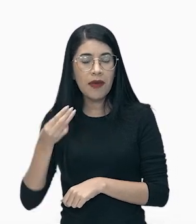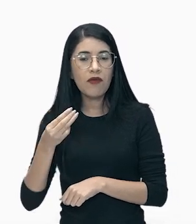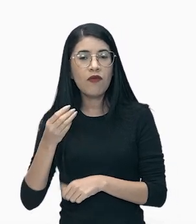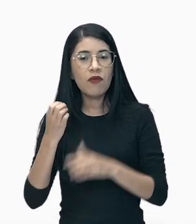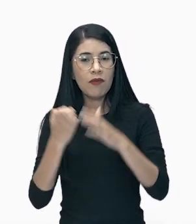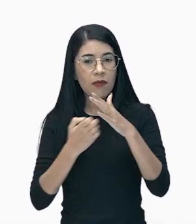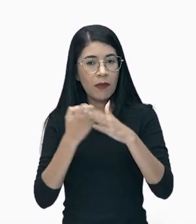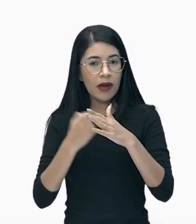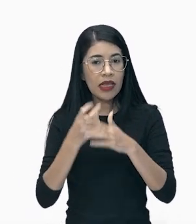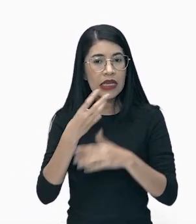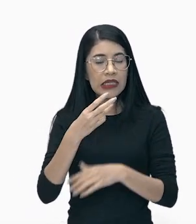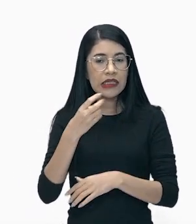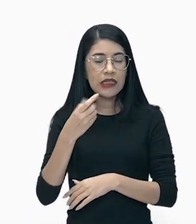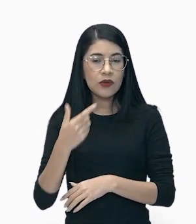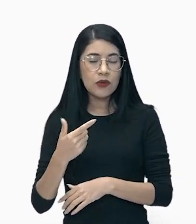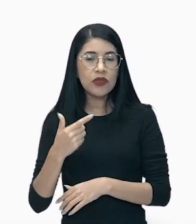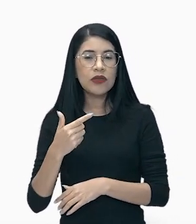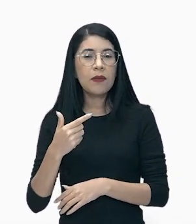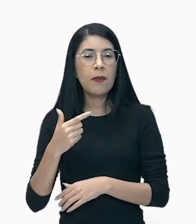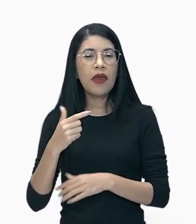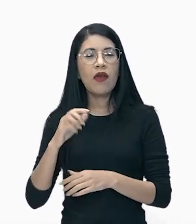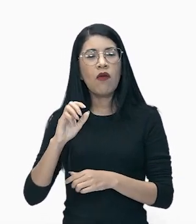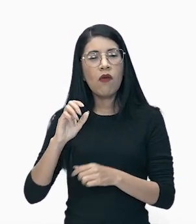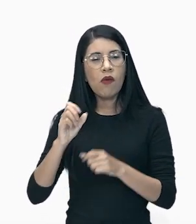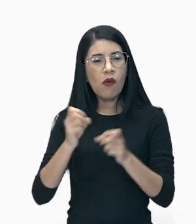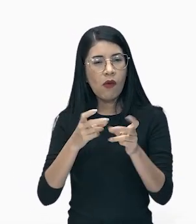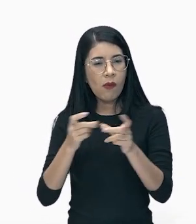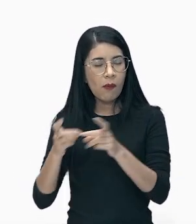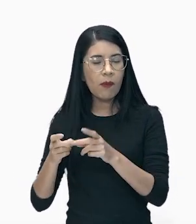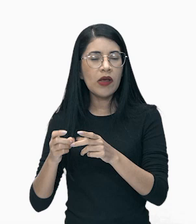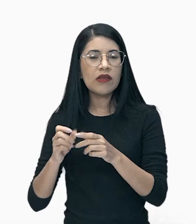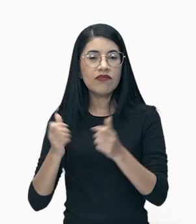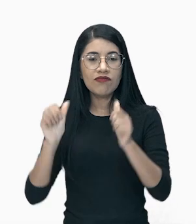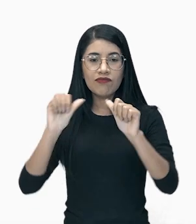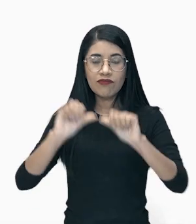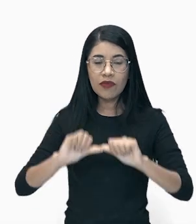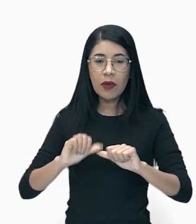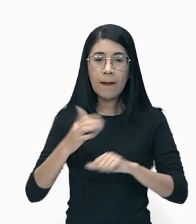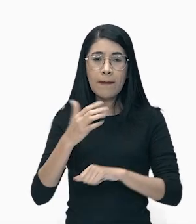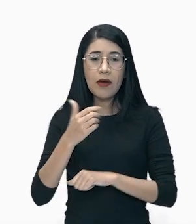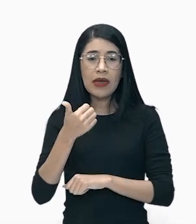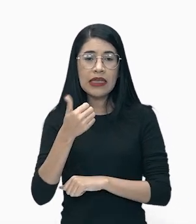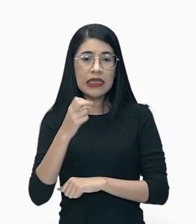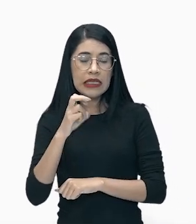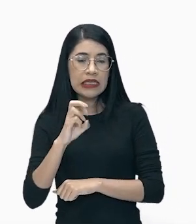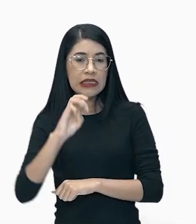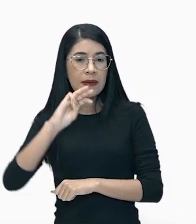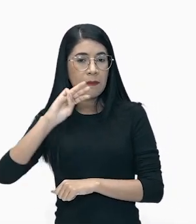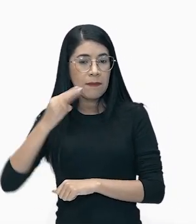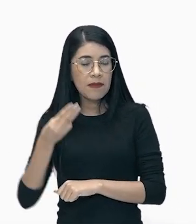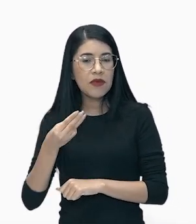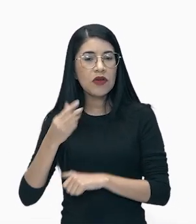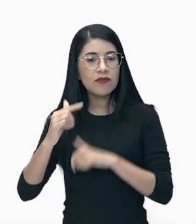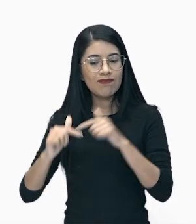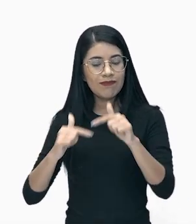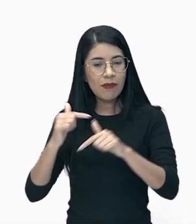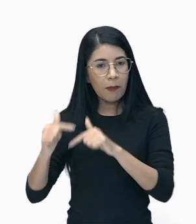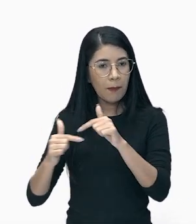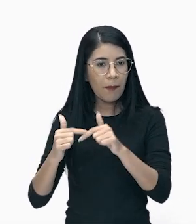casas comerciais faliram. Cerca de aproximadamente 15 milhões de trabalhadores ficaram